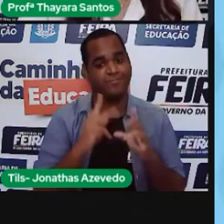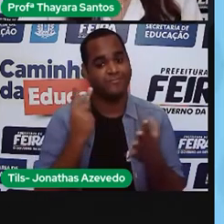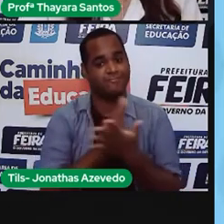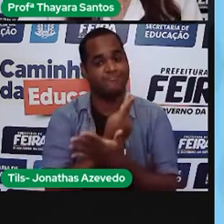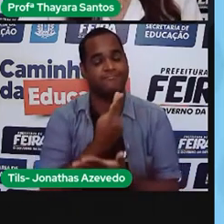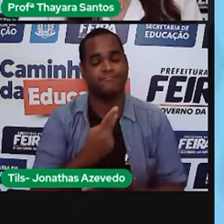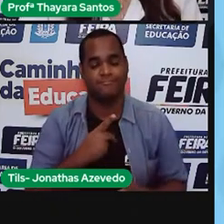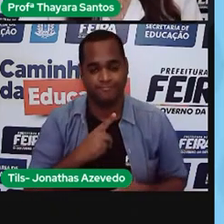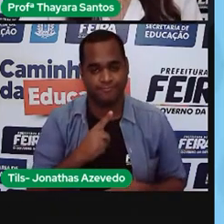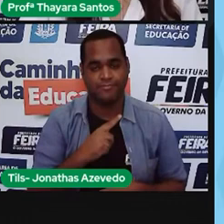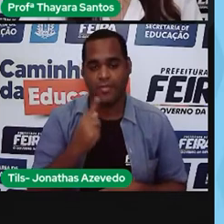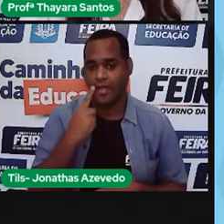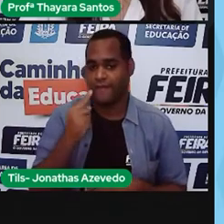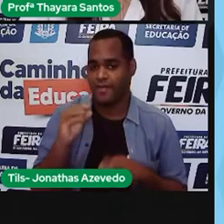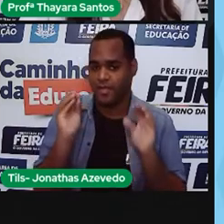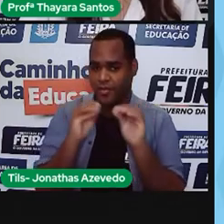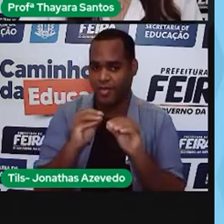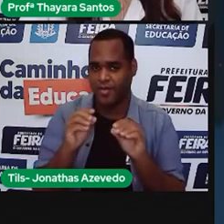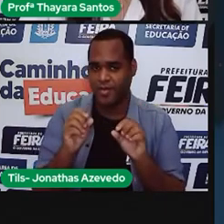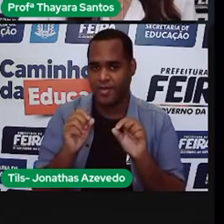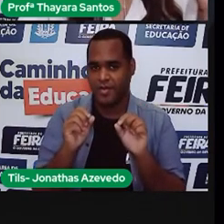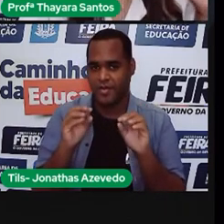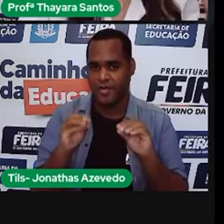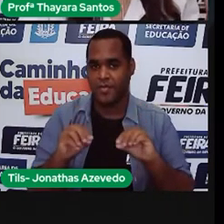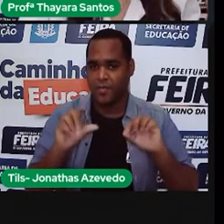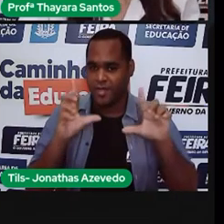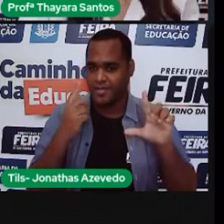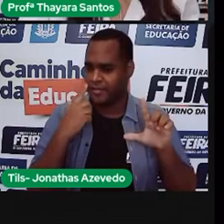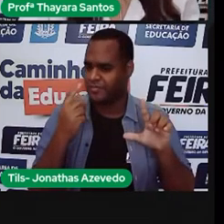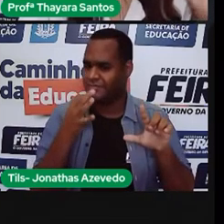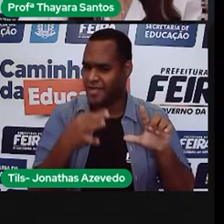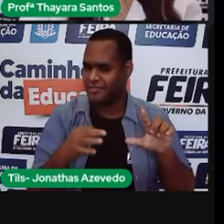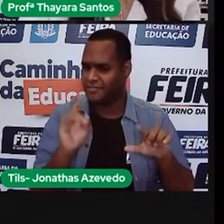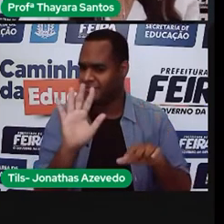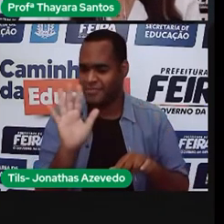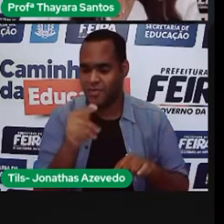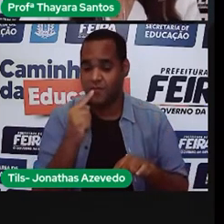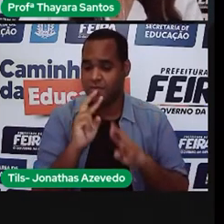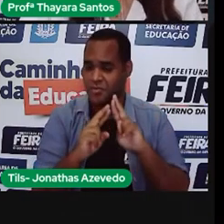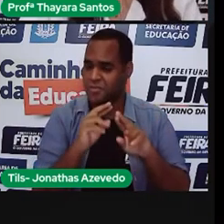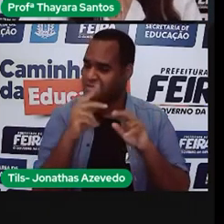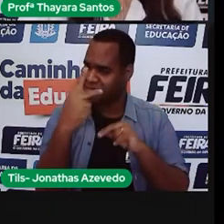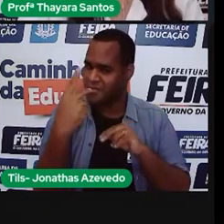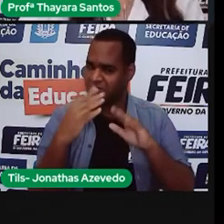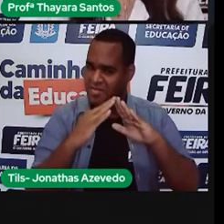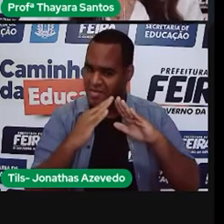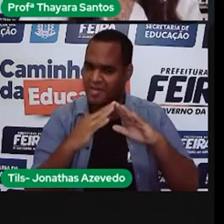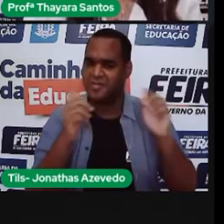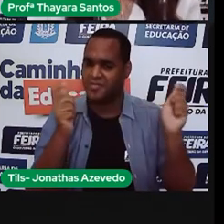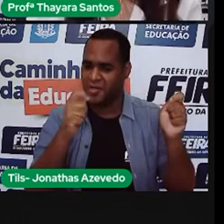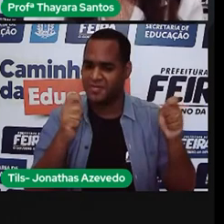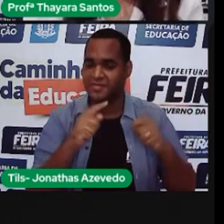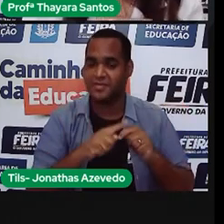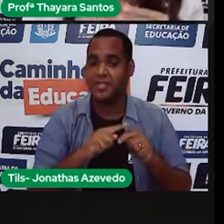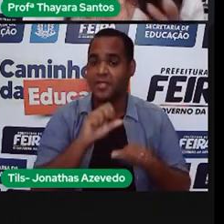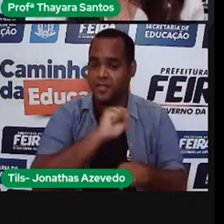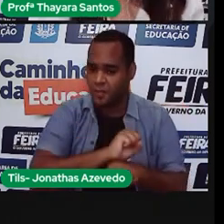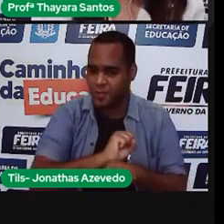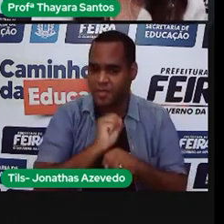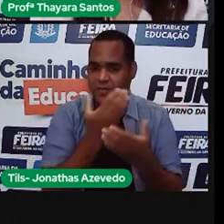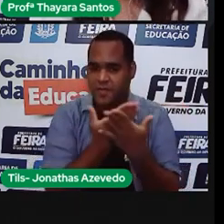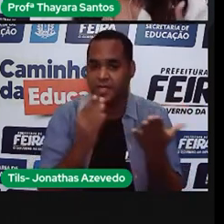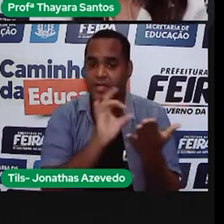Errei. E claro que eu não vou mostrar para vocês qual a resposta certa, né? Que eu não vou dar spoiler aqui. Então, eu espero que vocês